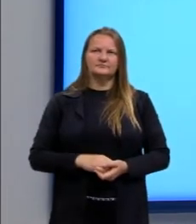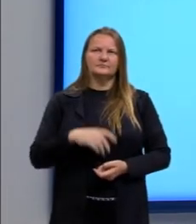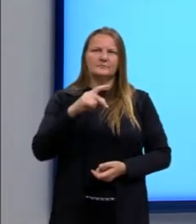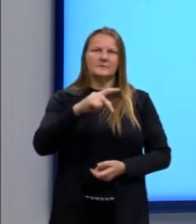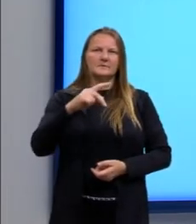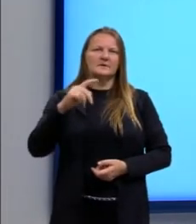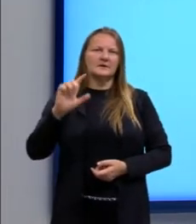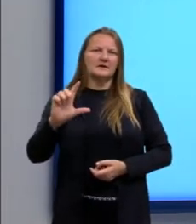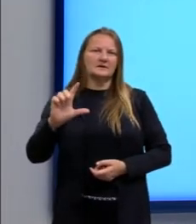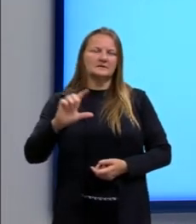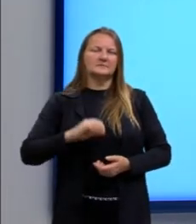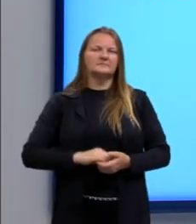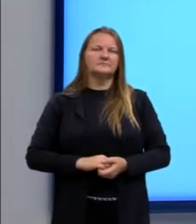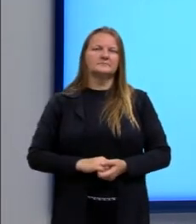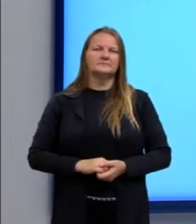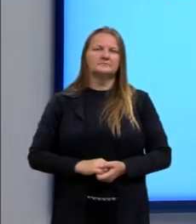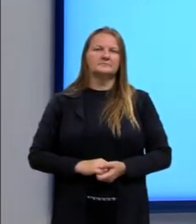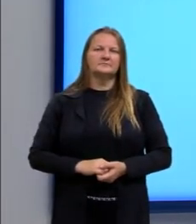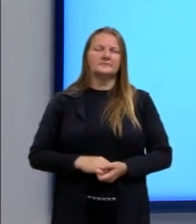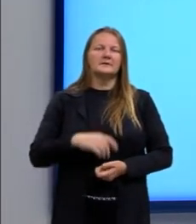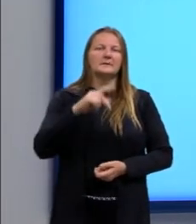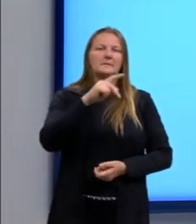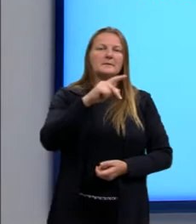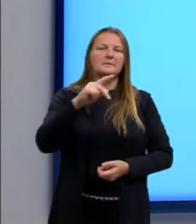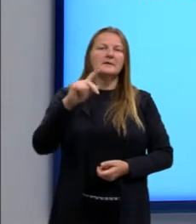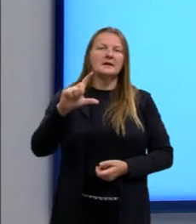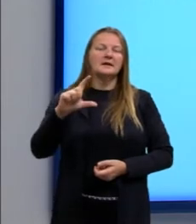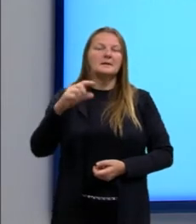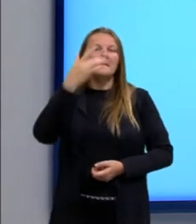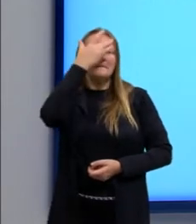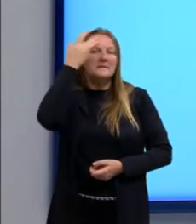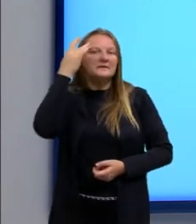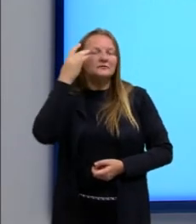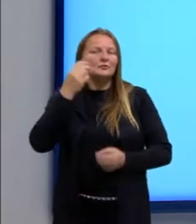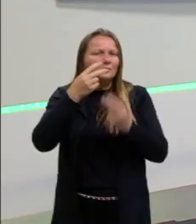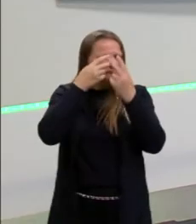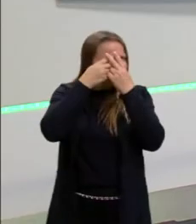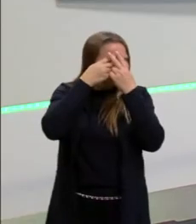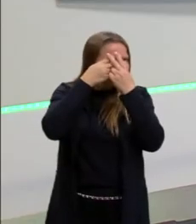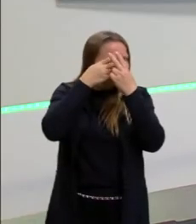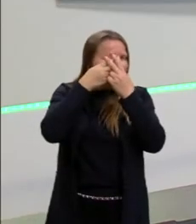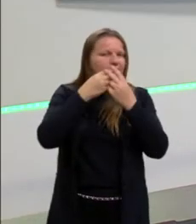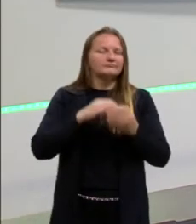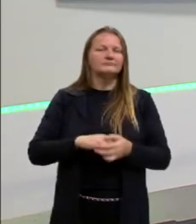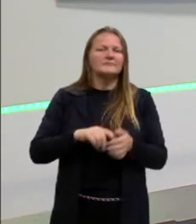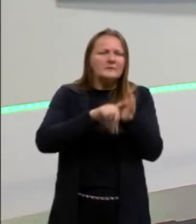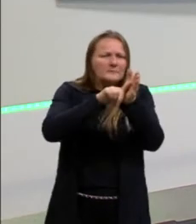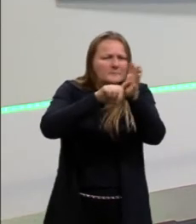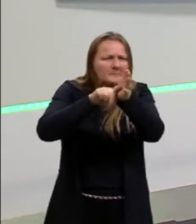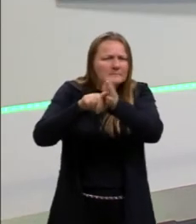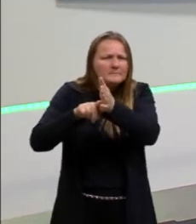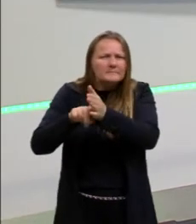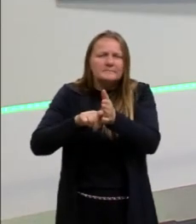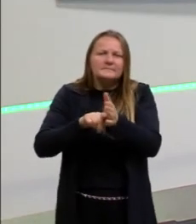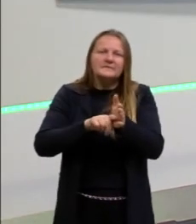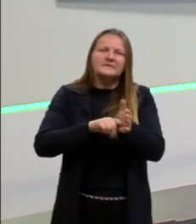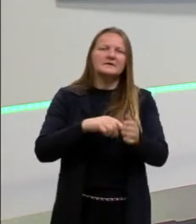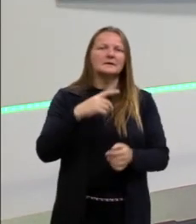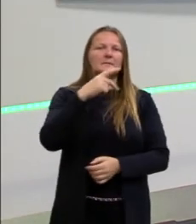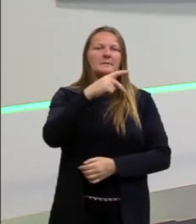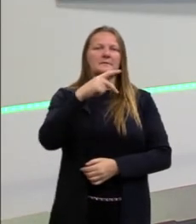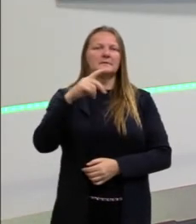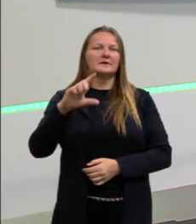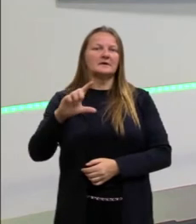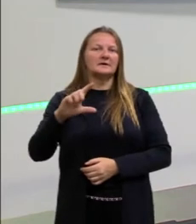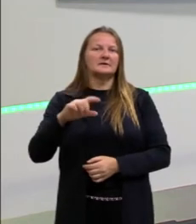é para pessoas privadas de liberdade. Para quem gosta, então, de pesquisar as questões do Enem, o PPL é